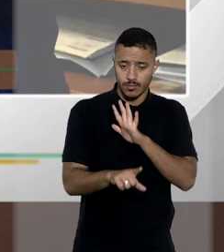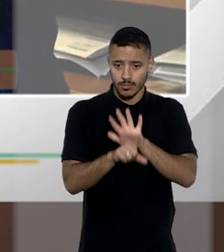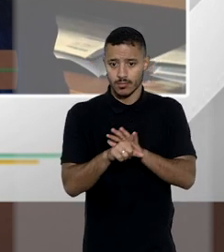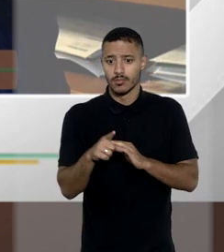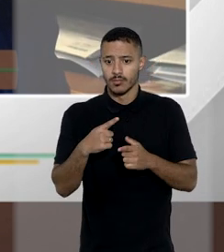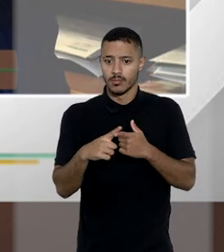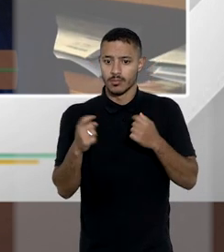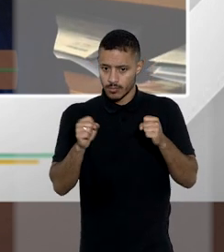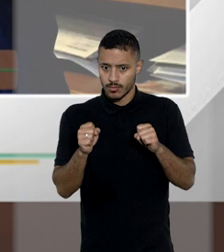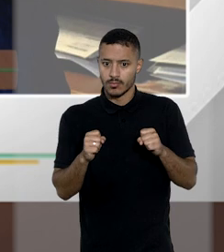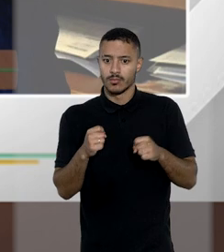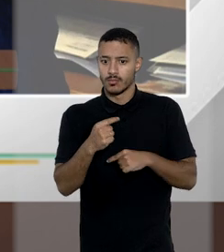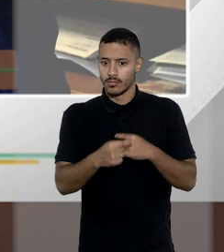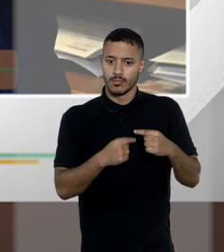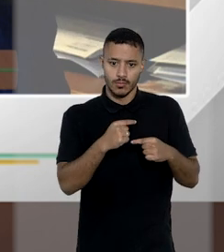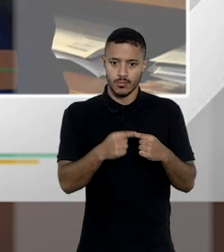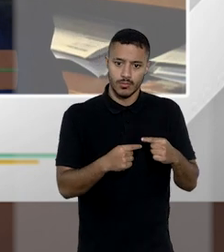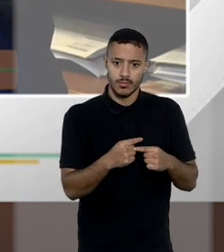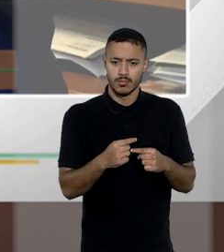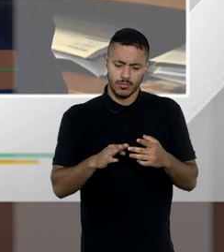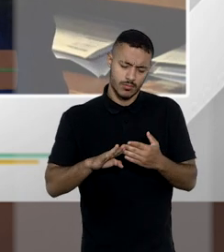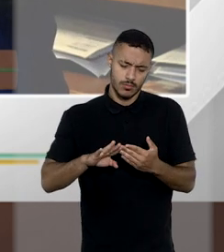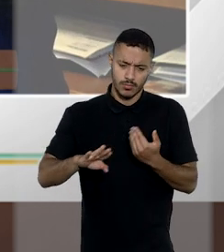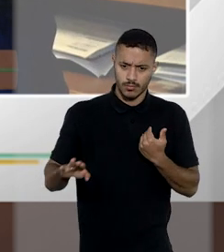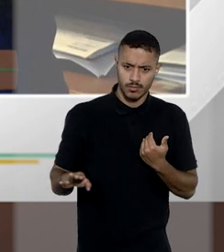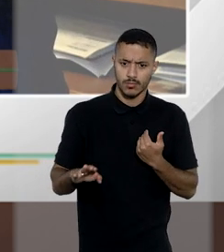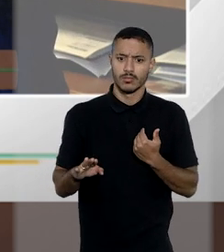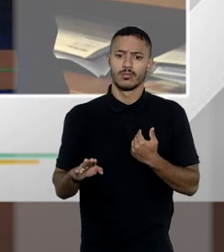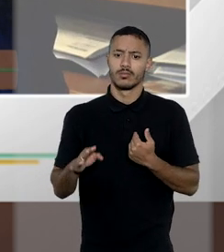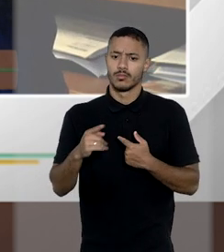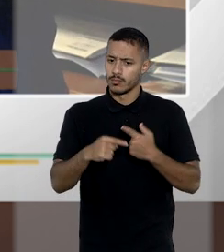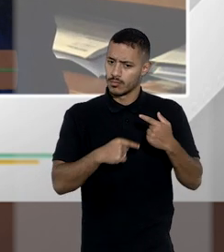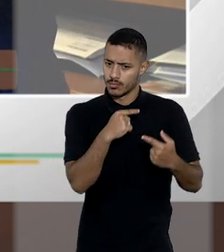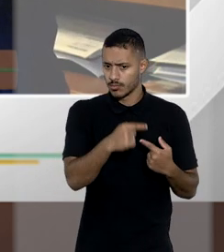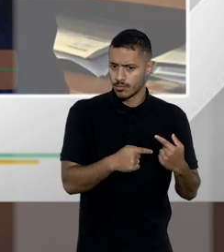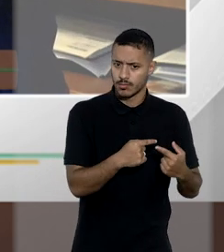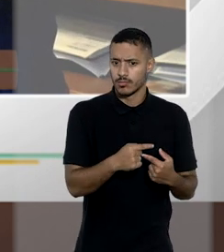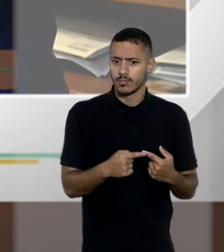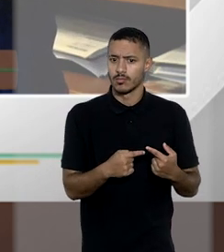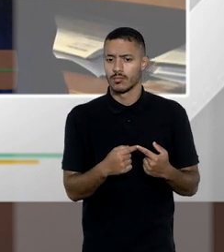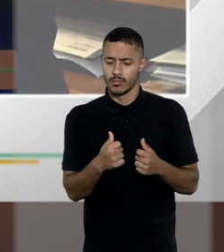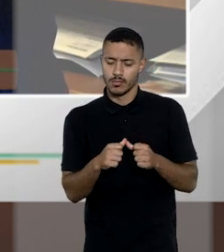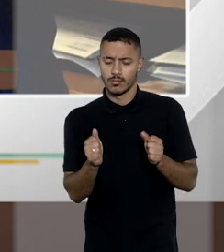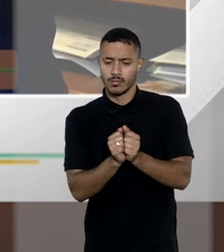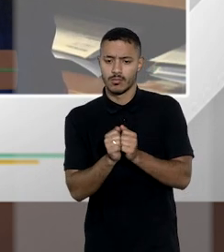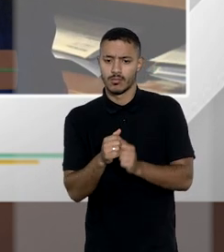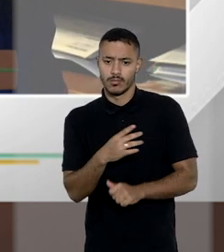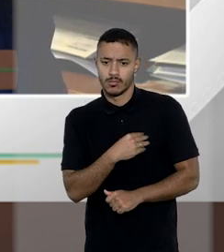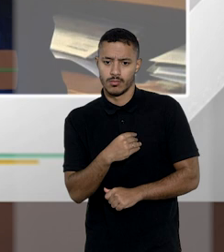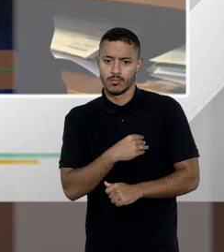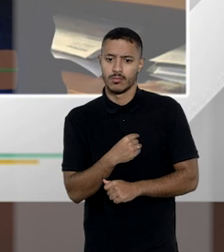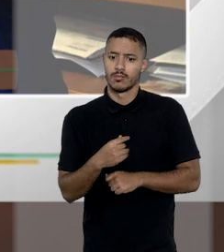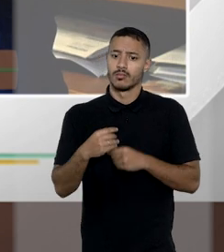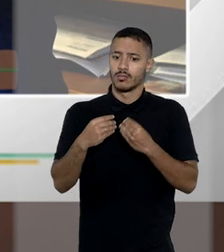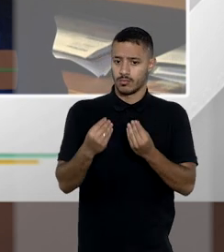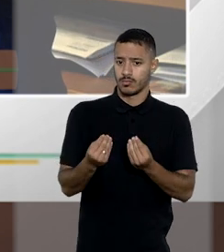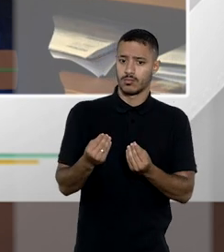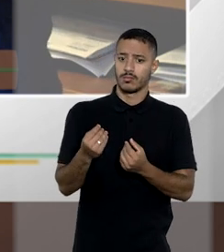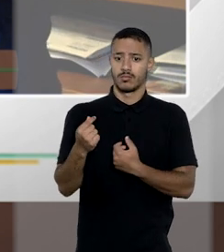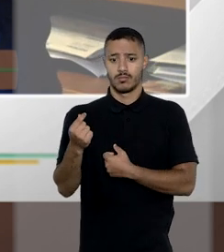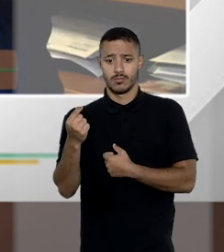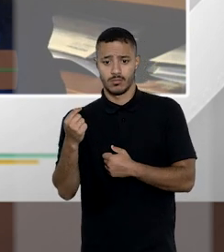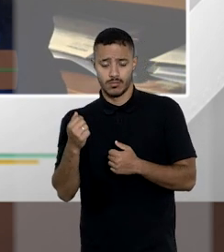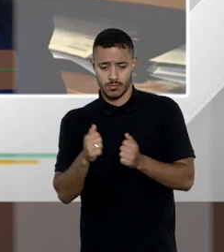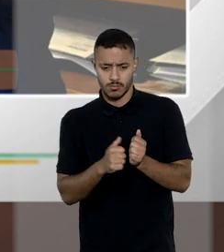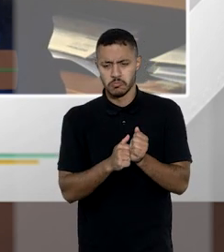herdeiro da lei mas concorre com uma categoria distinta que é de herdeiro concorrente de modo que